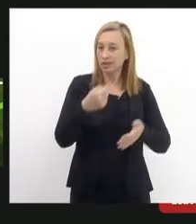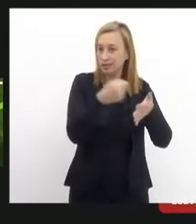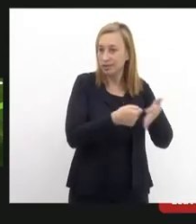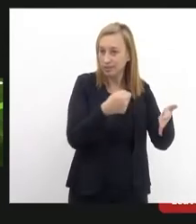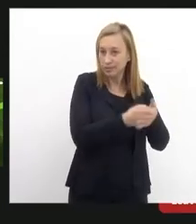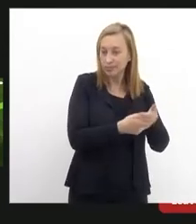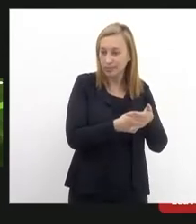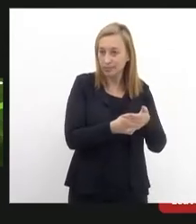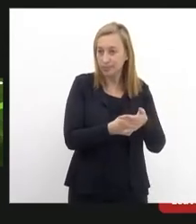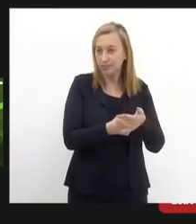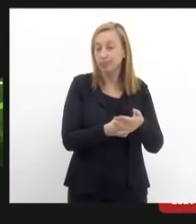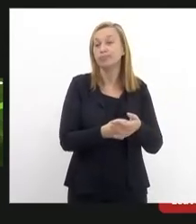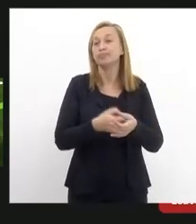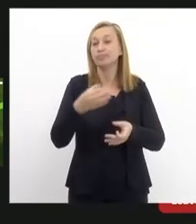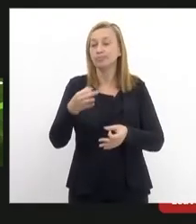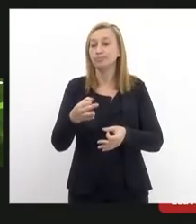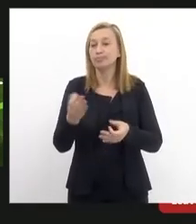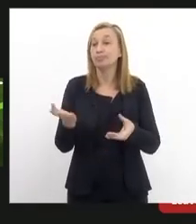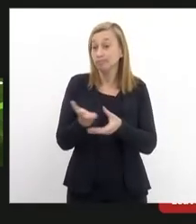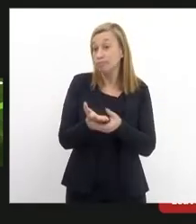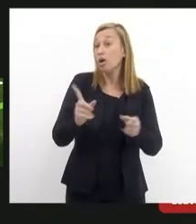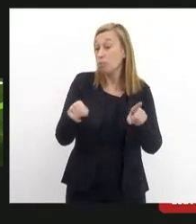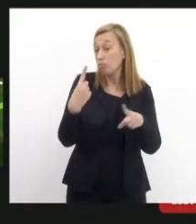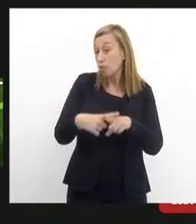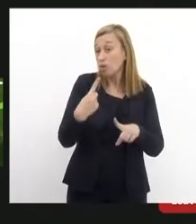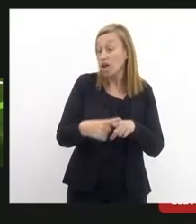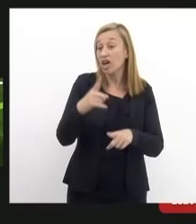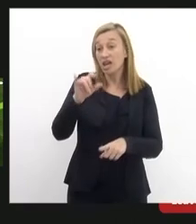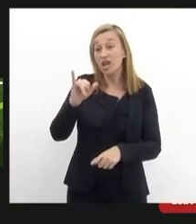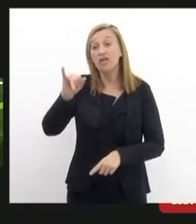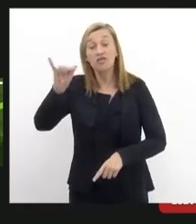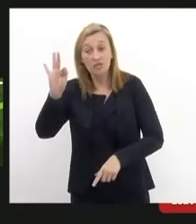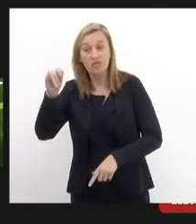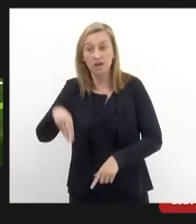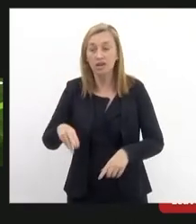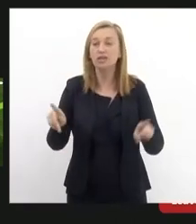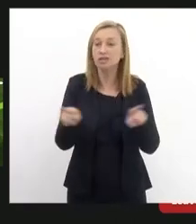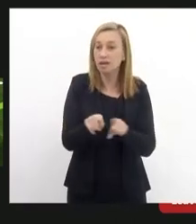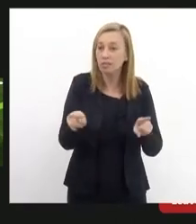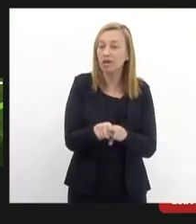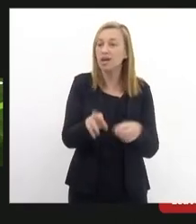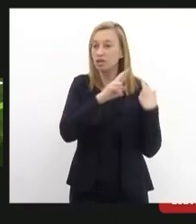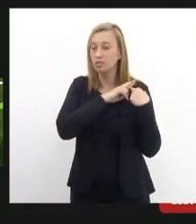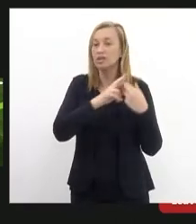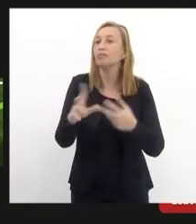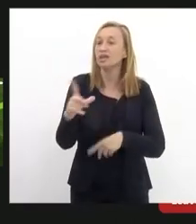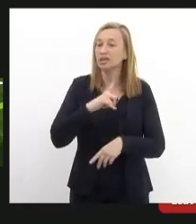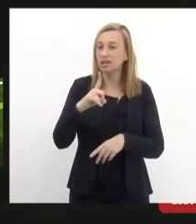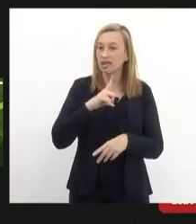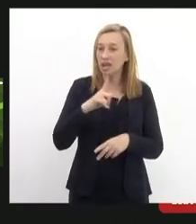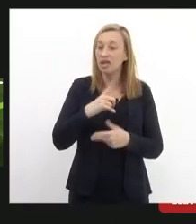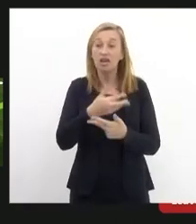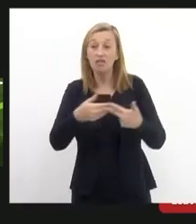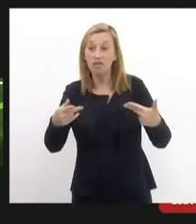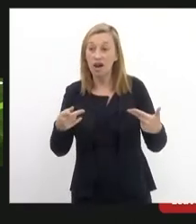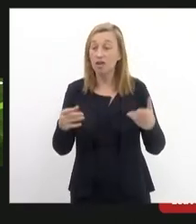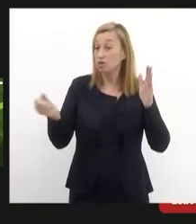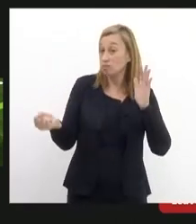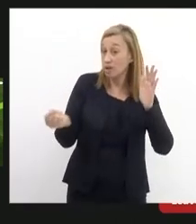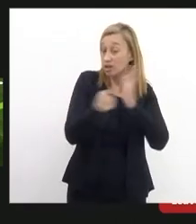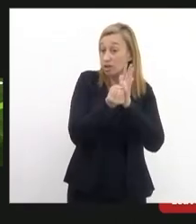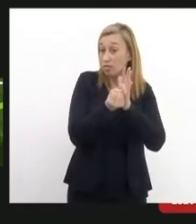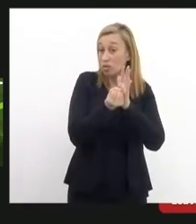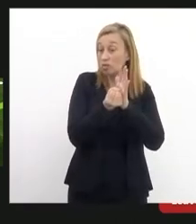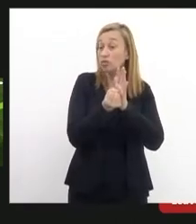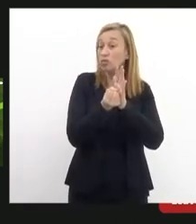pública se for o caso porque o IPLAN também tem responsabilidade na paisagem de Santa Tereza que congrega vários patrimônios em nível